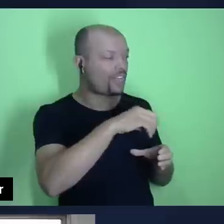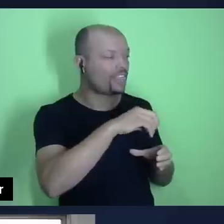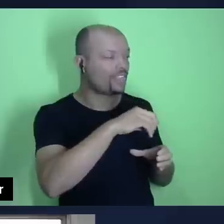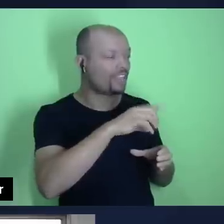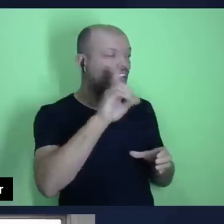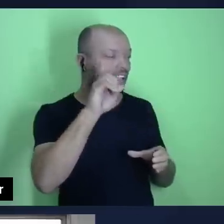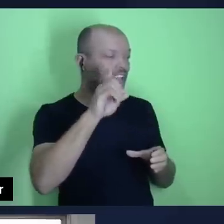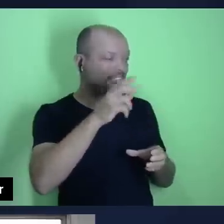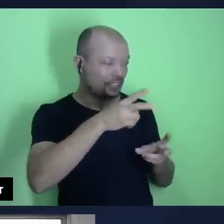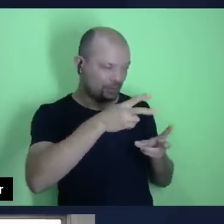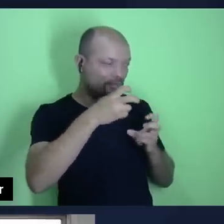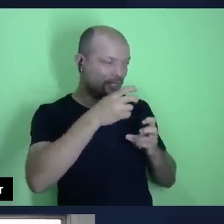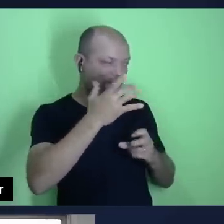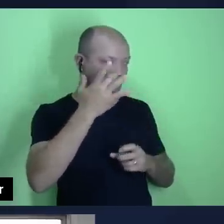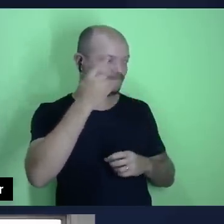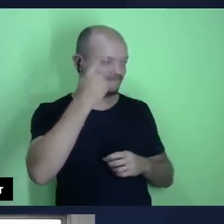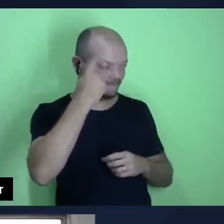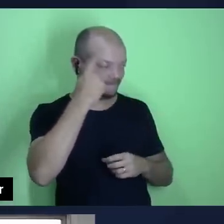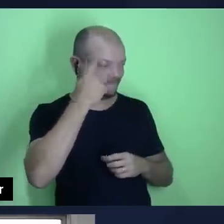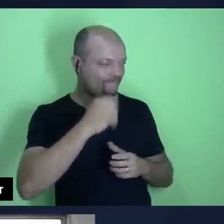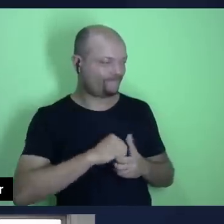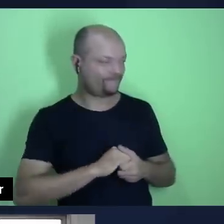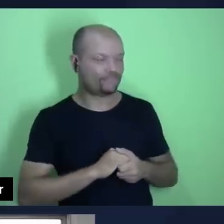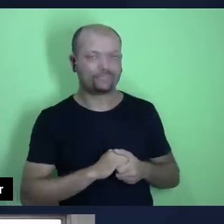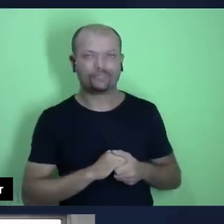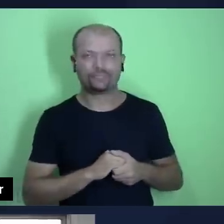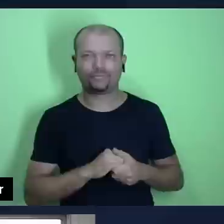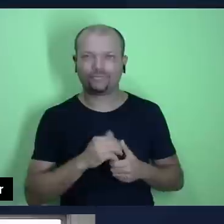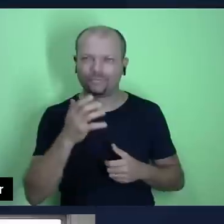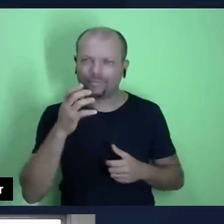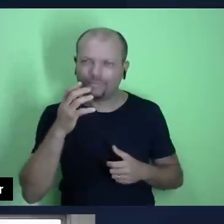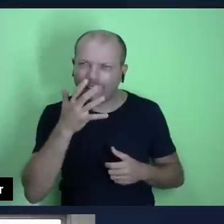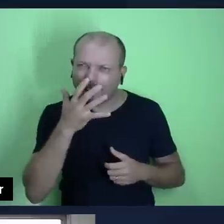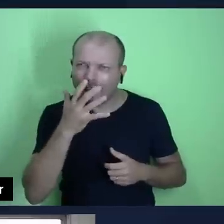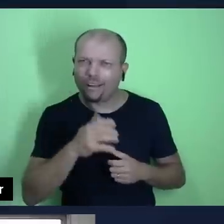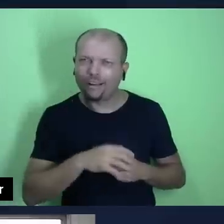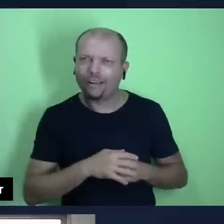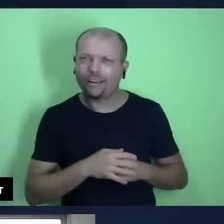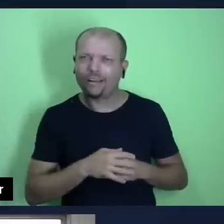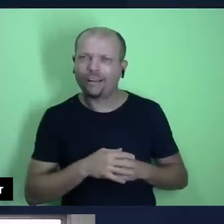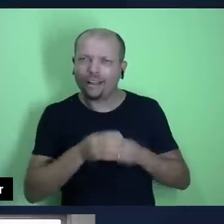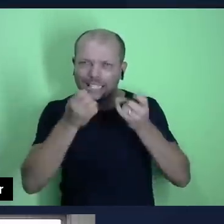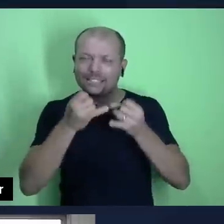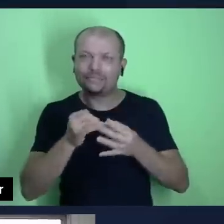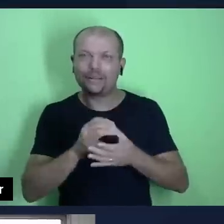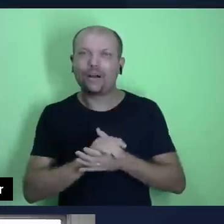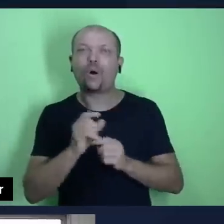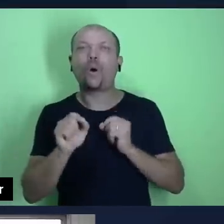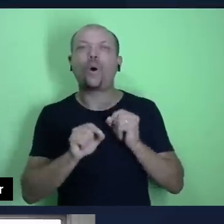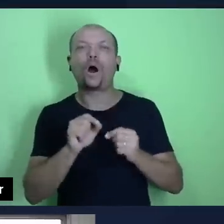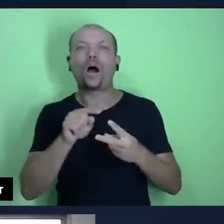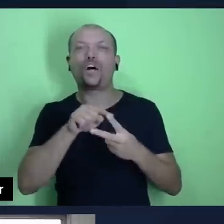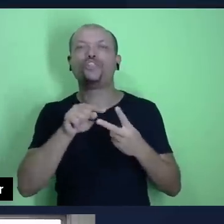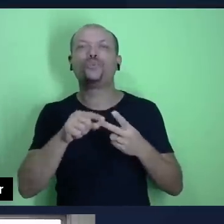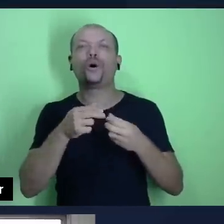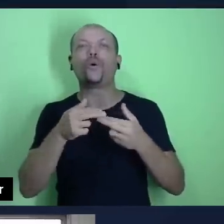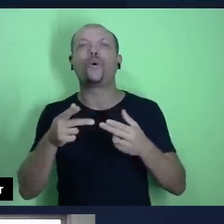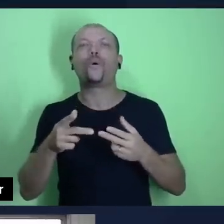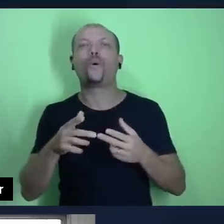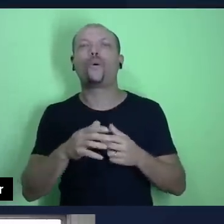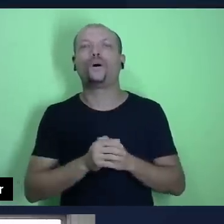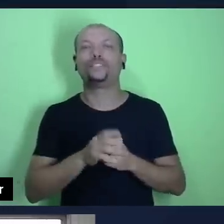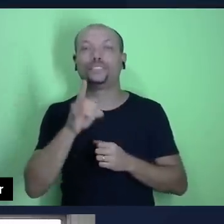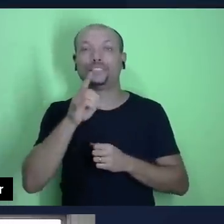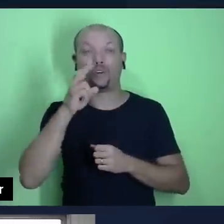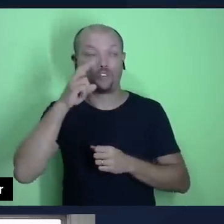a memória diante de Deus. Interessante, não? O autor aqui da lição, ele faz esse comentário, duas coisas foram observadas